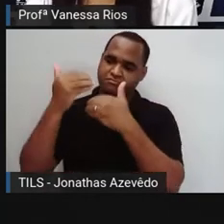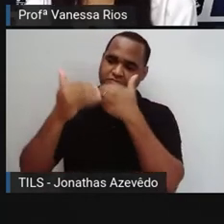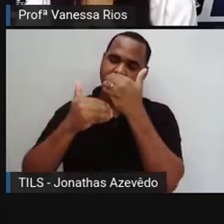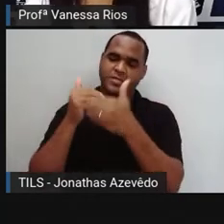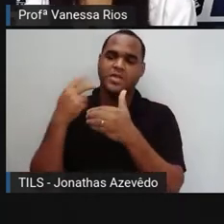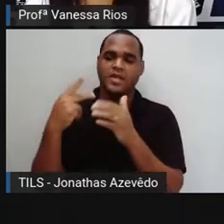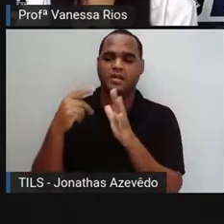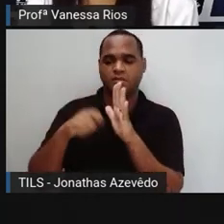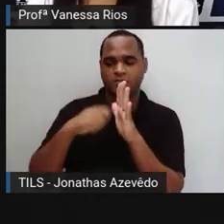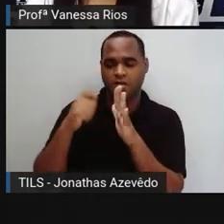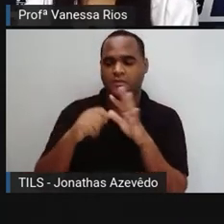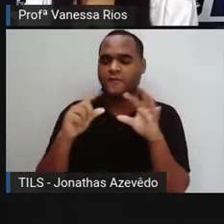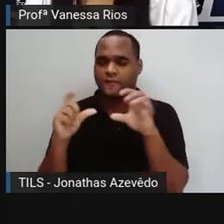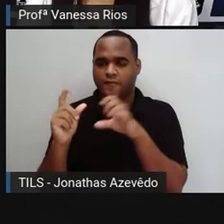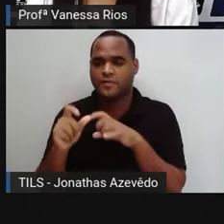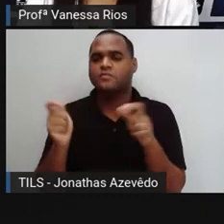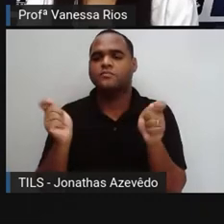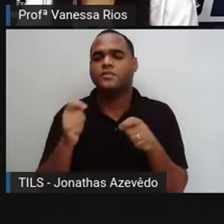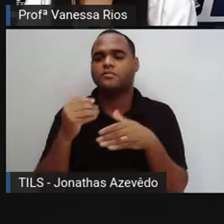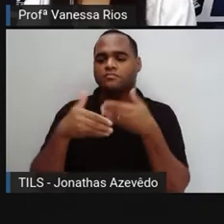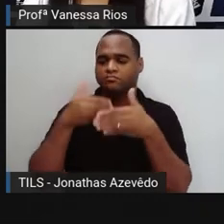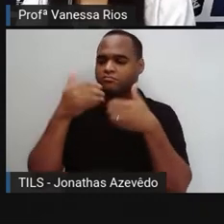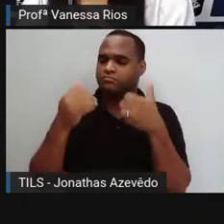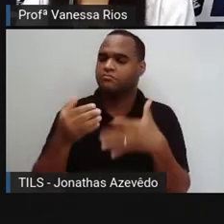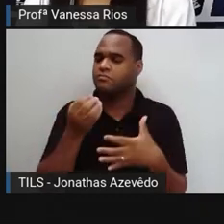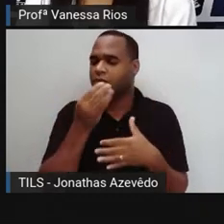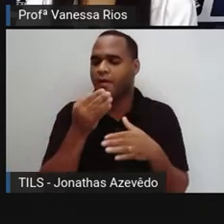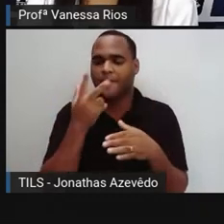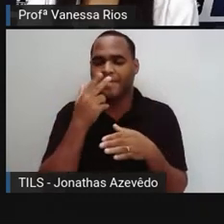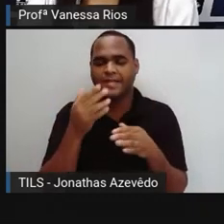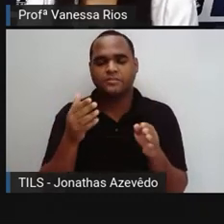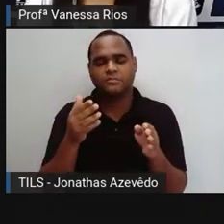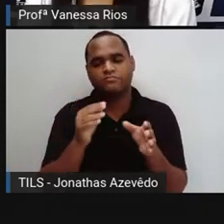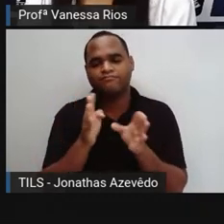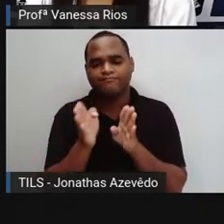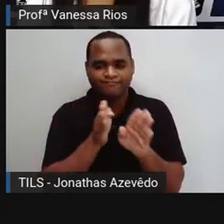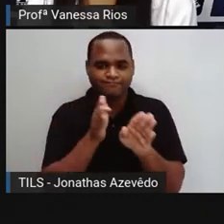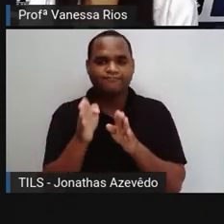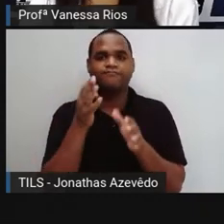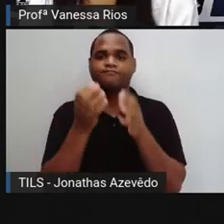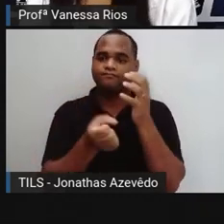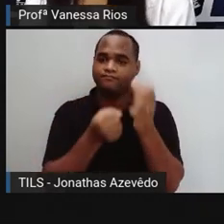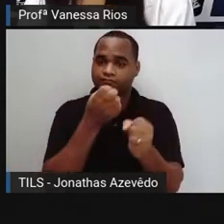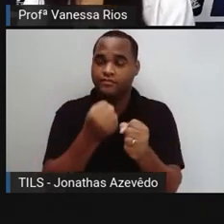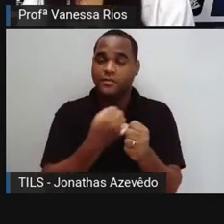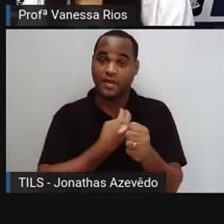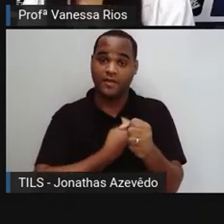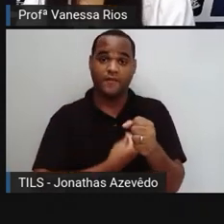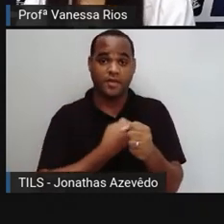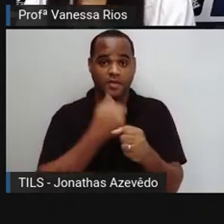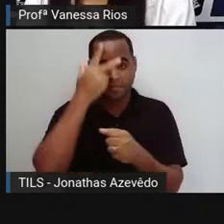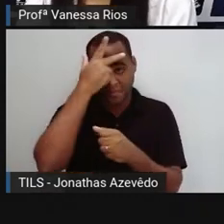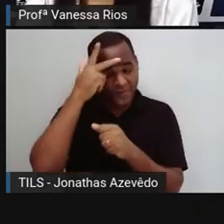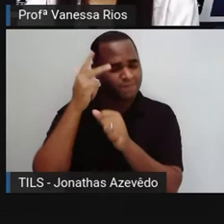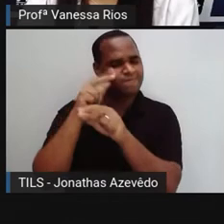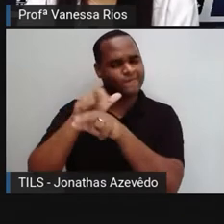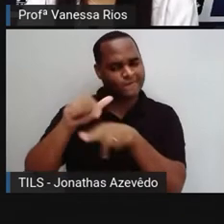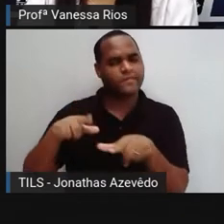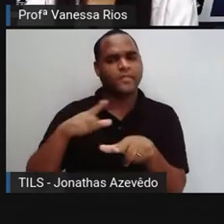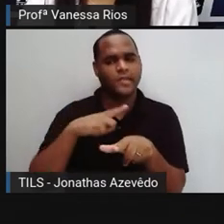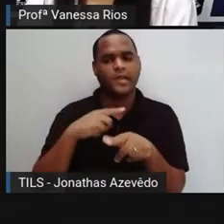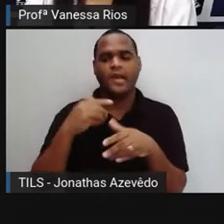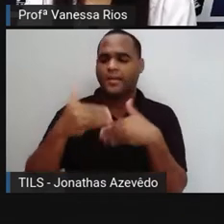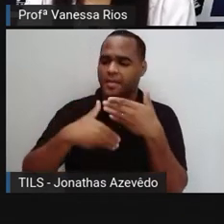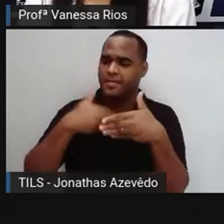câmeras fotográficas, elas passaram a ser algo mais acessível e a fazer parte do cotidiano das pessoas, principalmente a